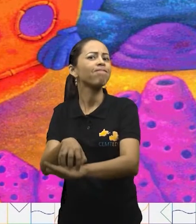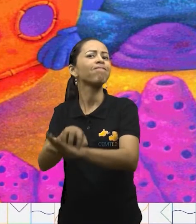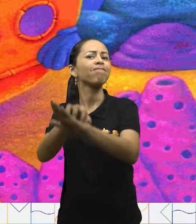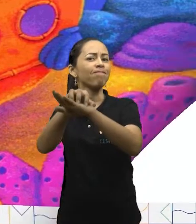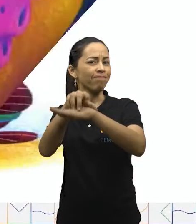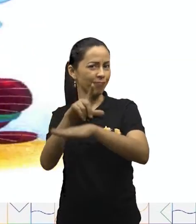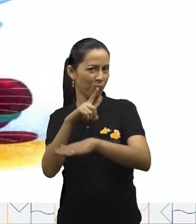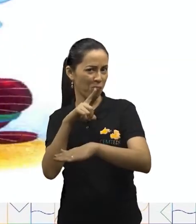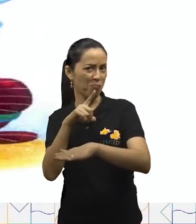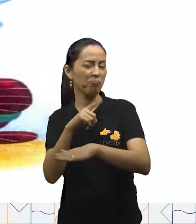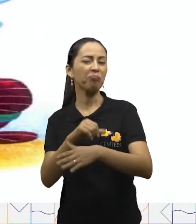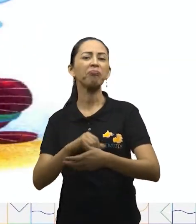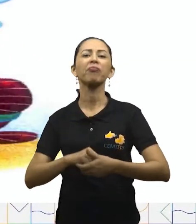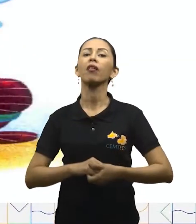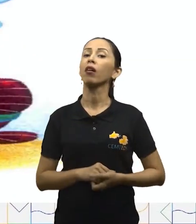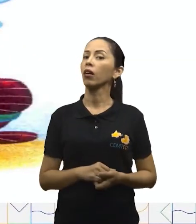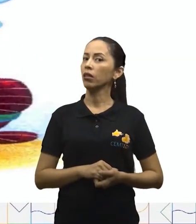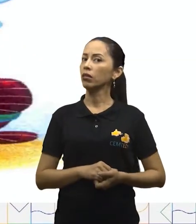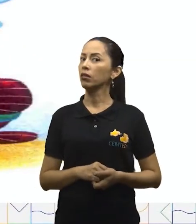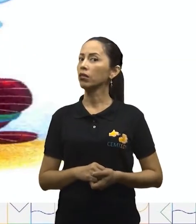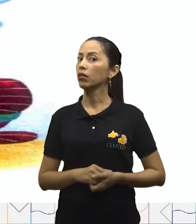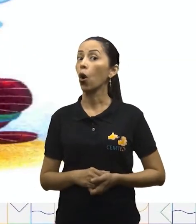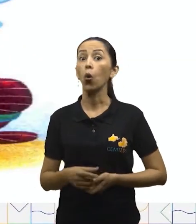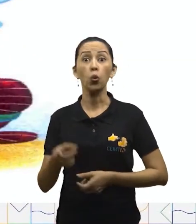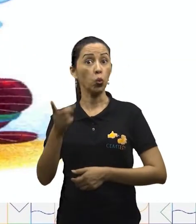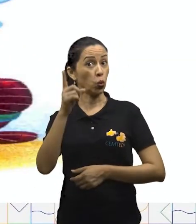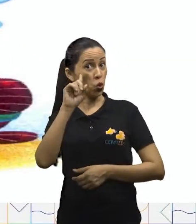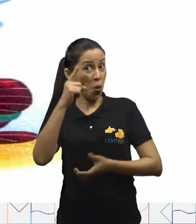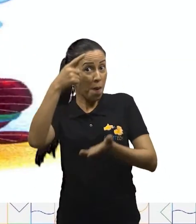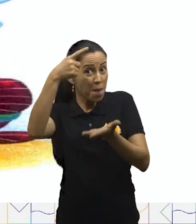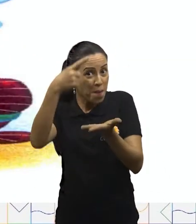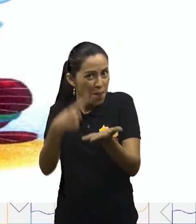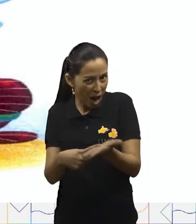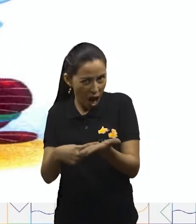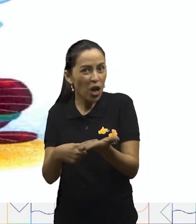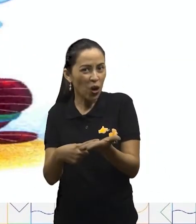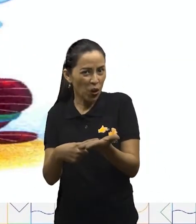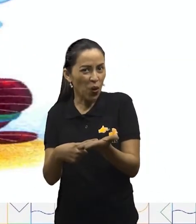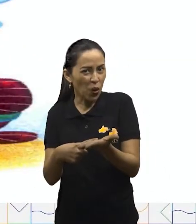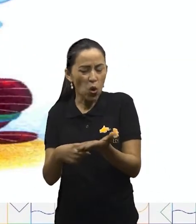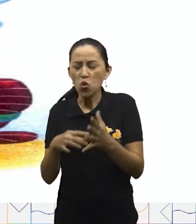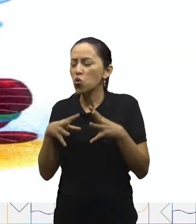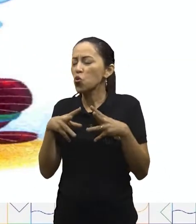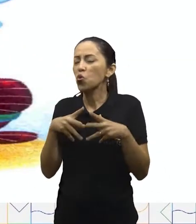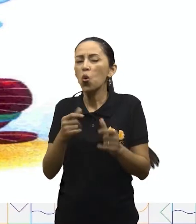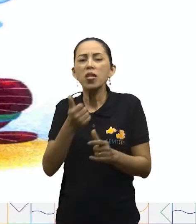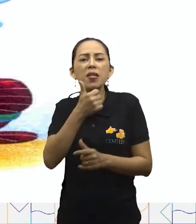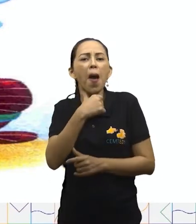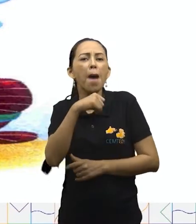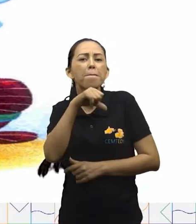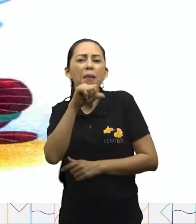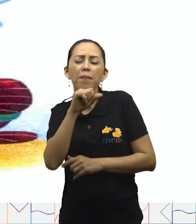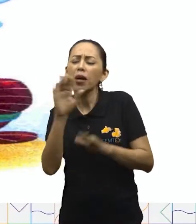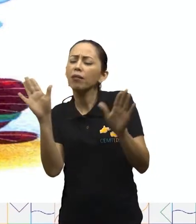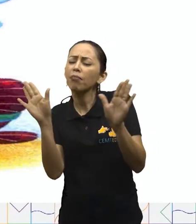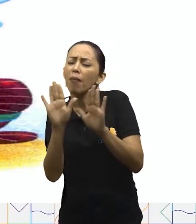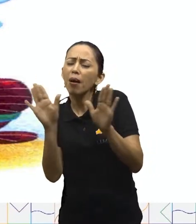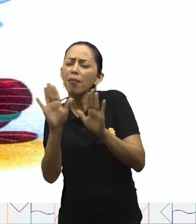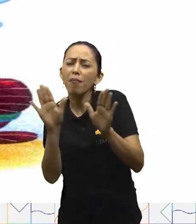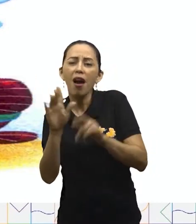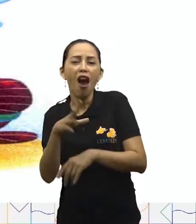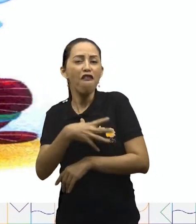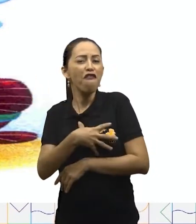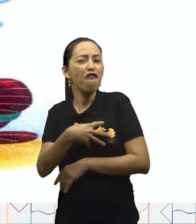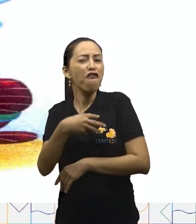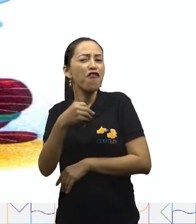marinhos. No dia da partida, todas as mamães foram despedir-se dos filhinhos e